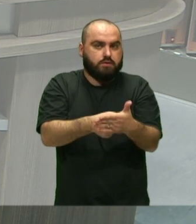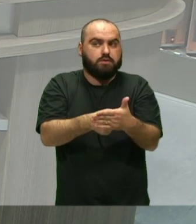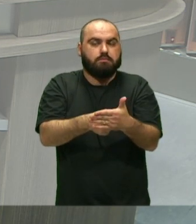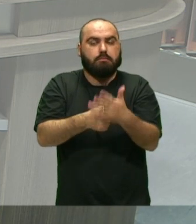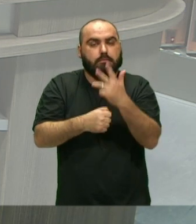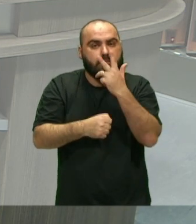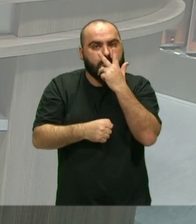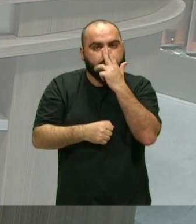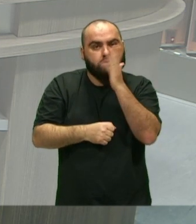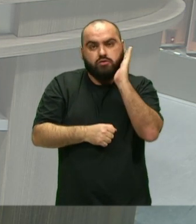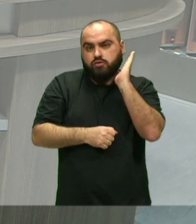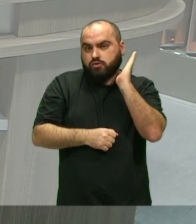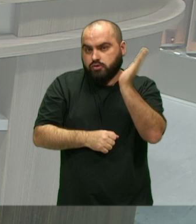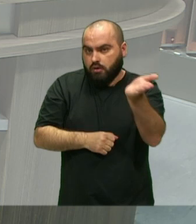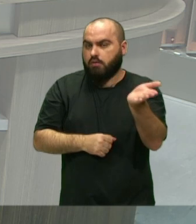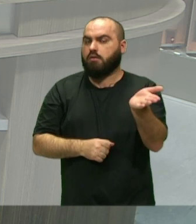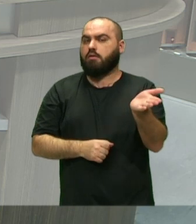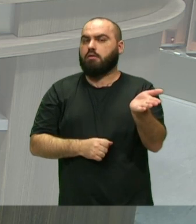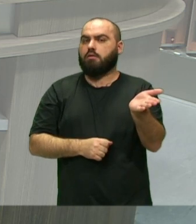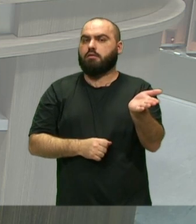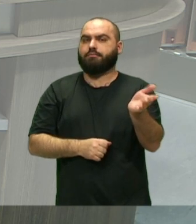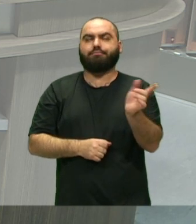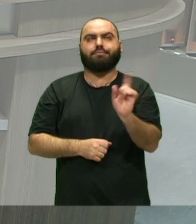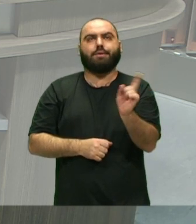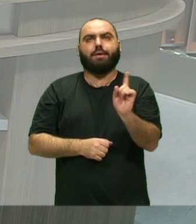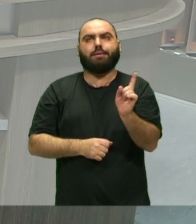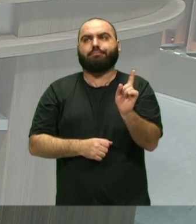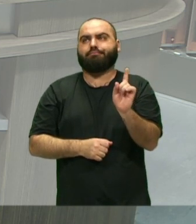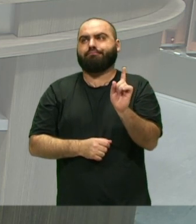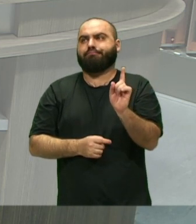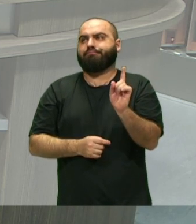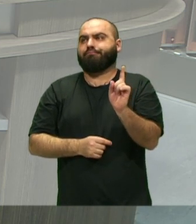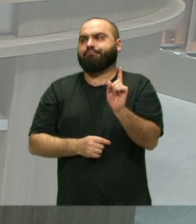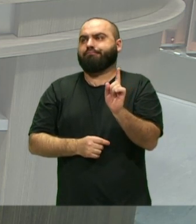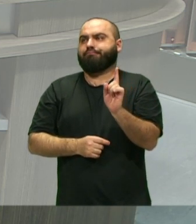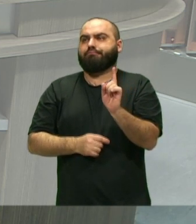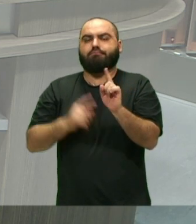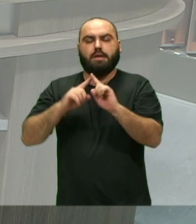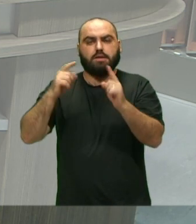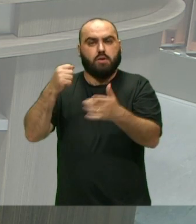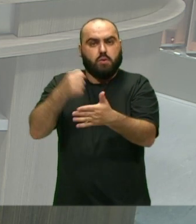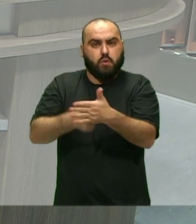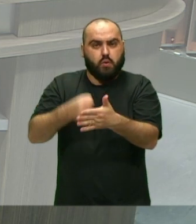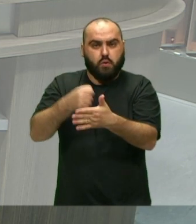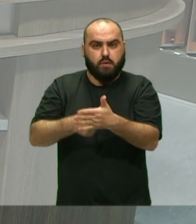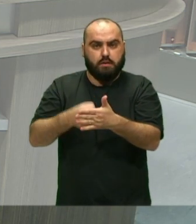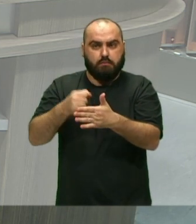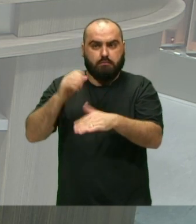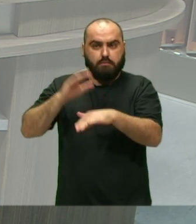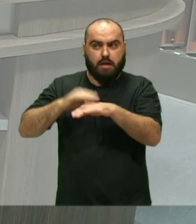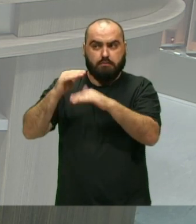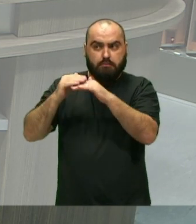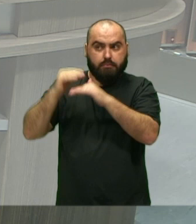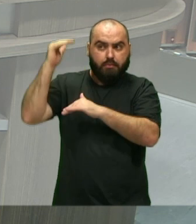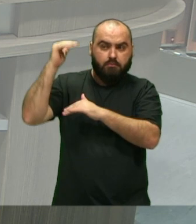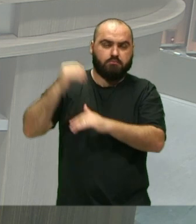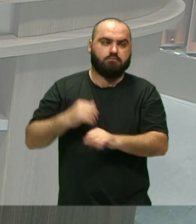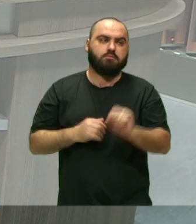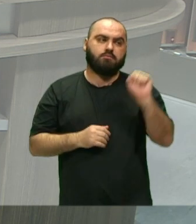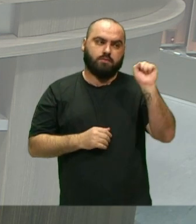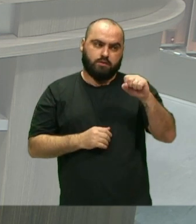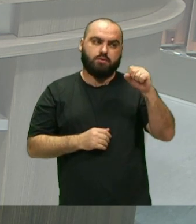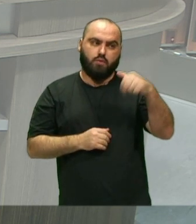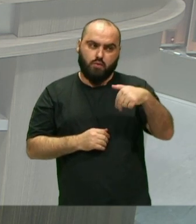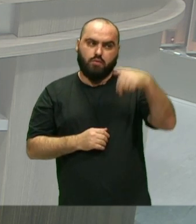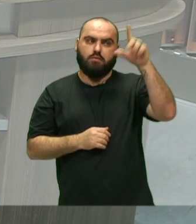está Um pouco Não menos Mas é Assim A luta de vocês Já está mais à frente Né? É Eu vejo que o Nordeste